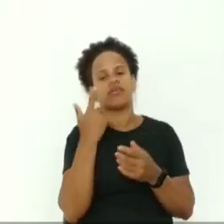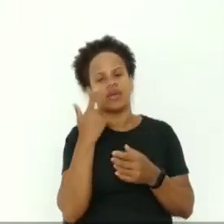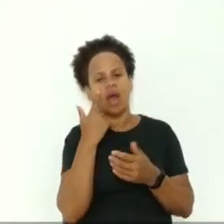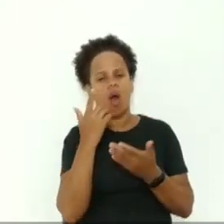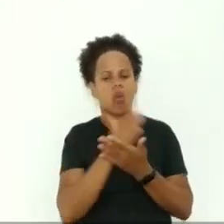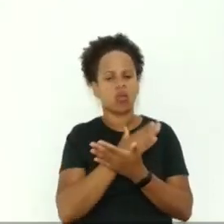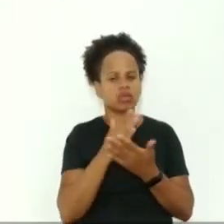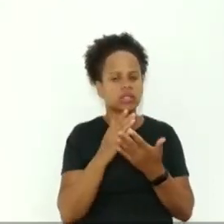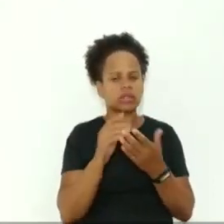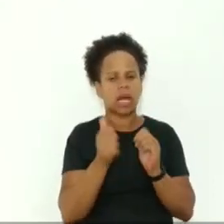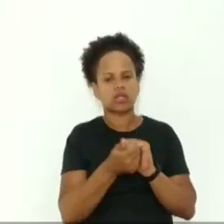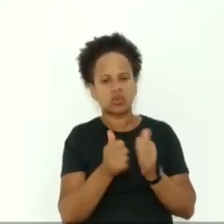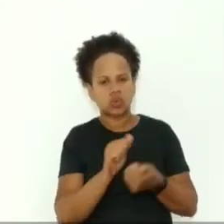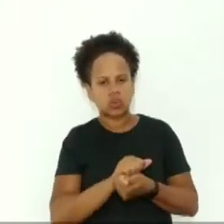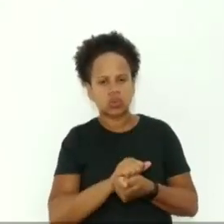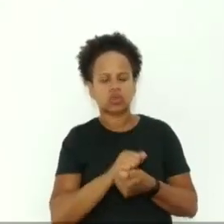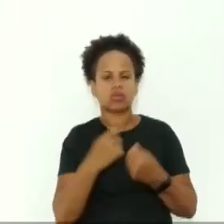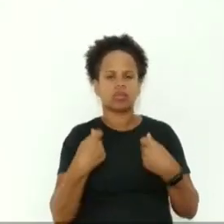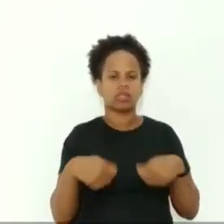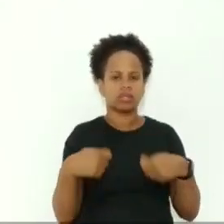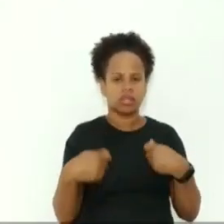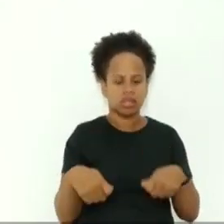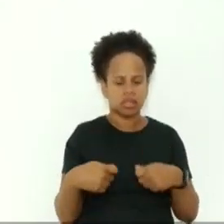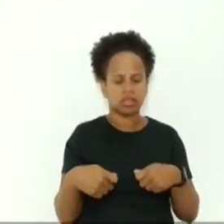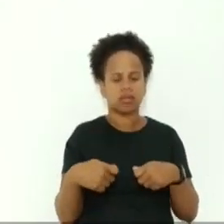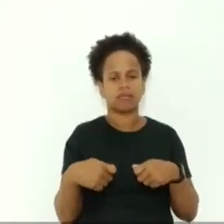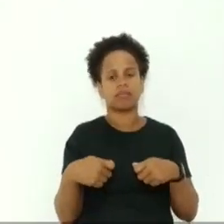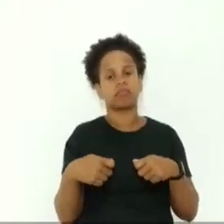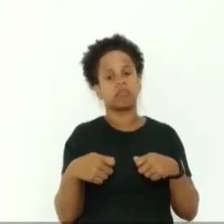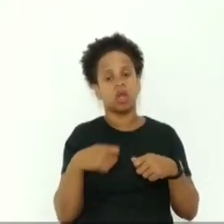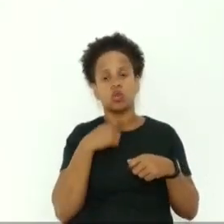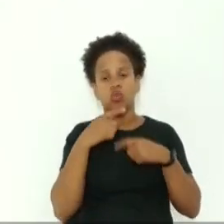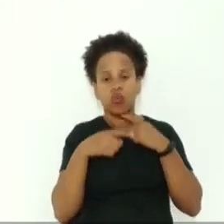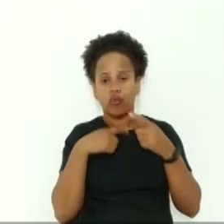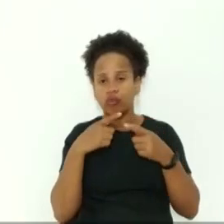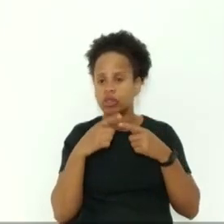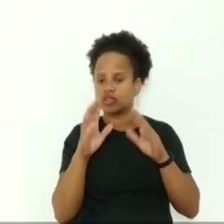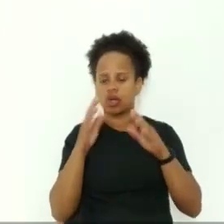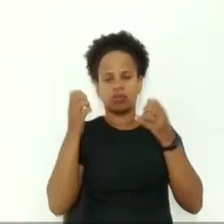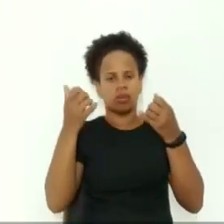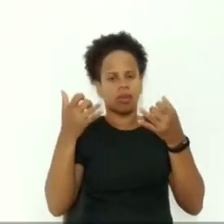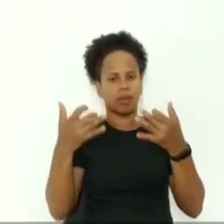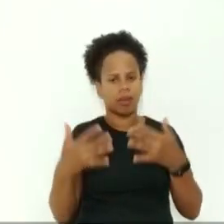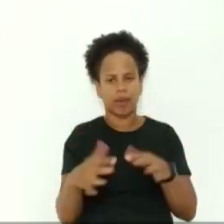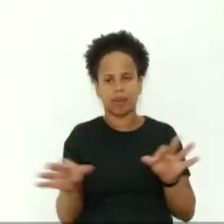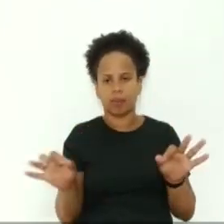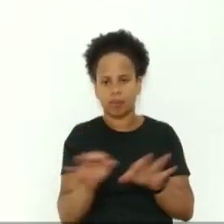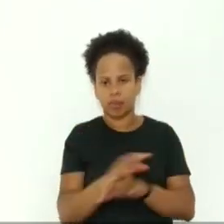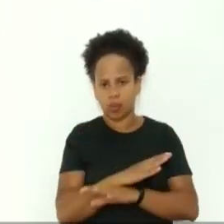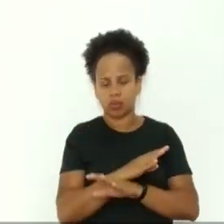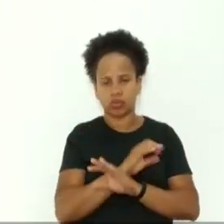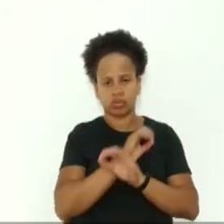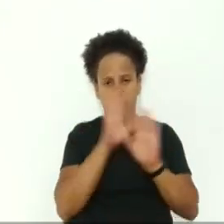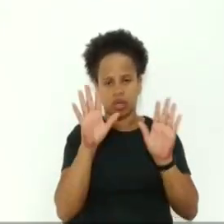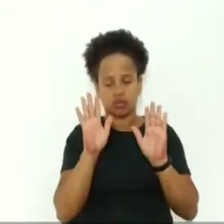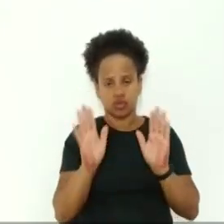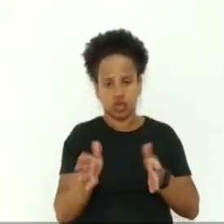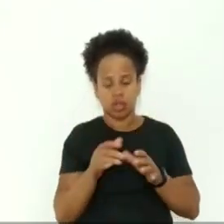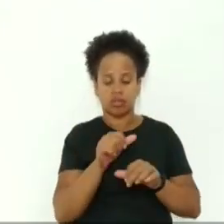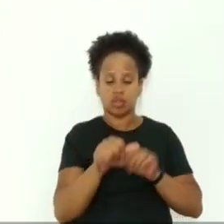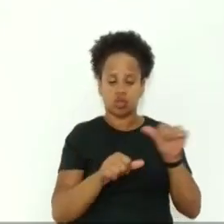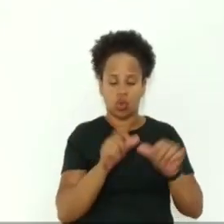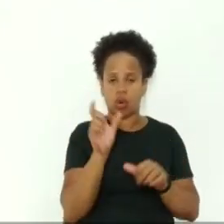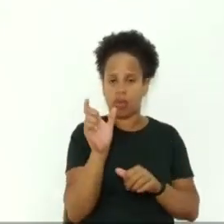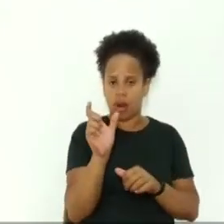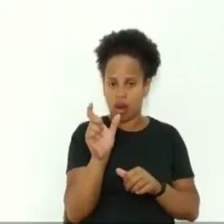ocorrer as dúvidas foram sanadas essa questão da troca do trabalhador para servidor público